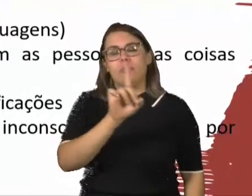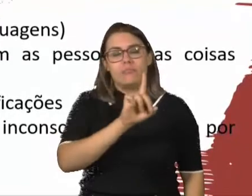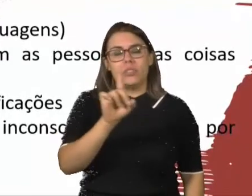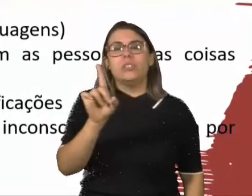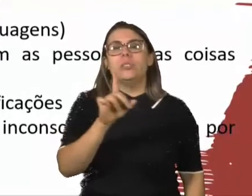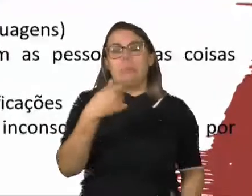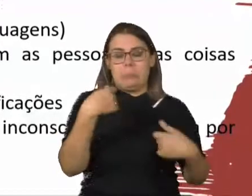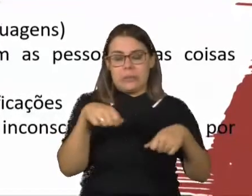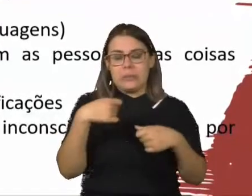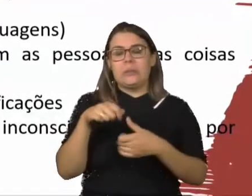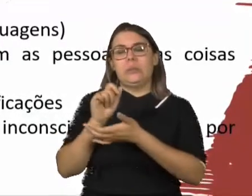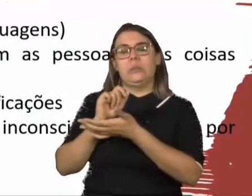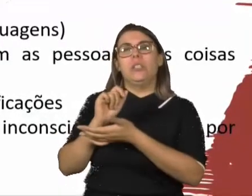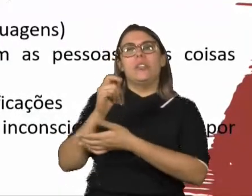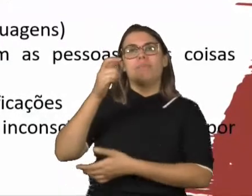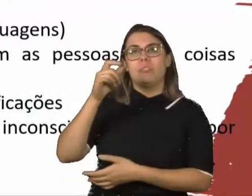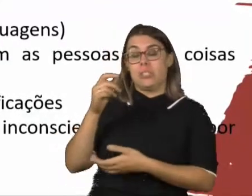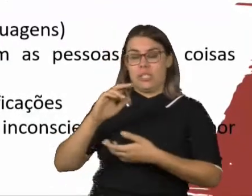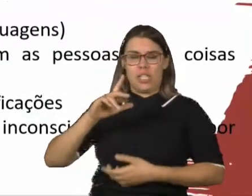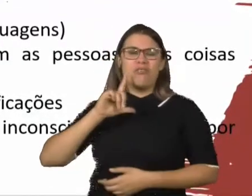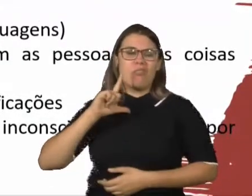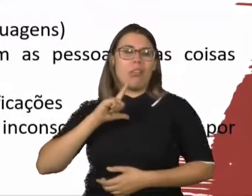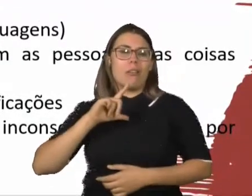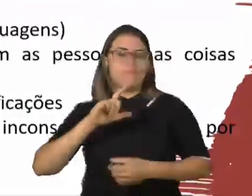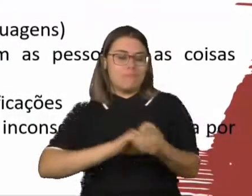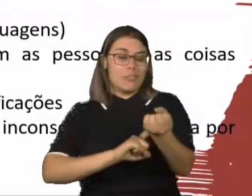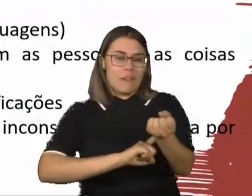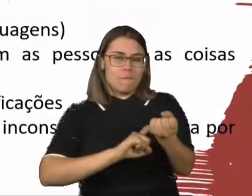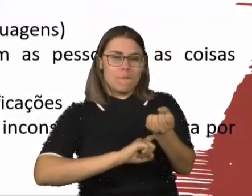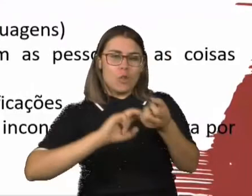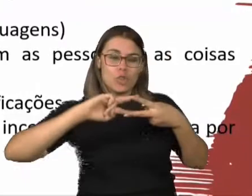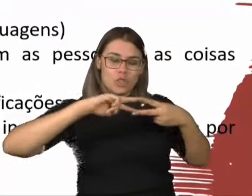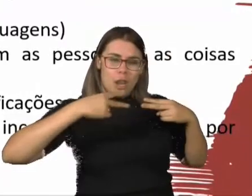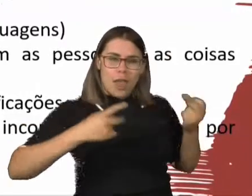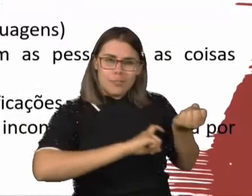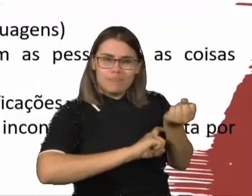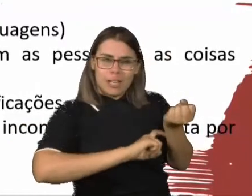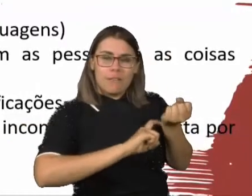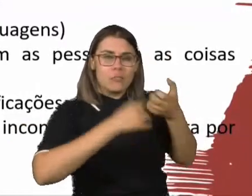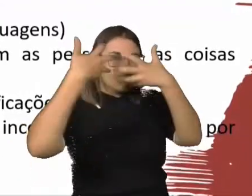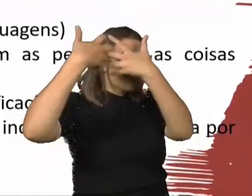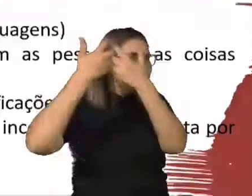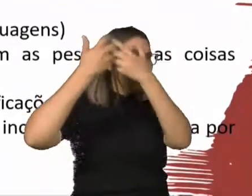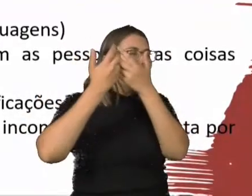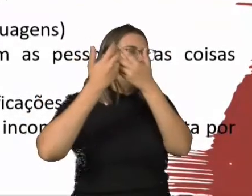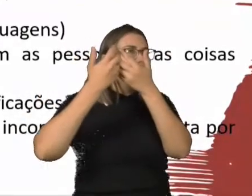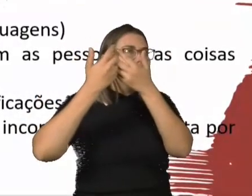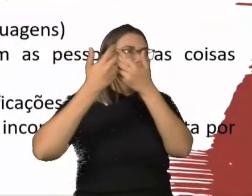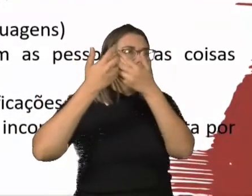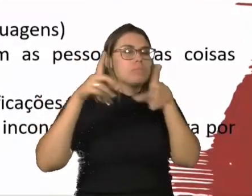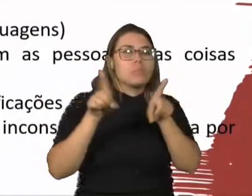escreve no nosso sistema nervoso central e regula as funções genéticas e psicológicas pelos recursos